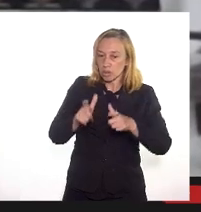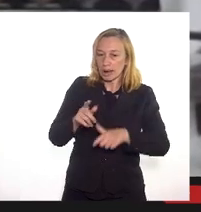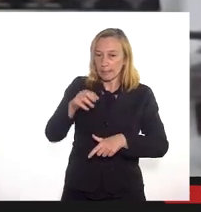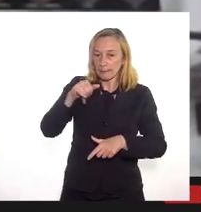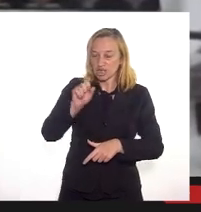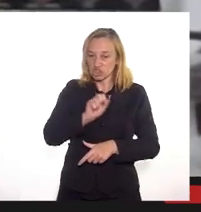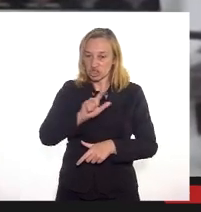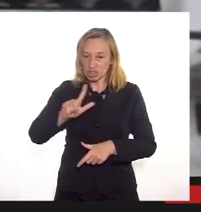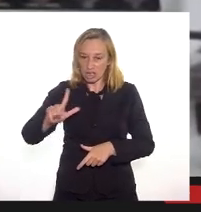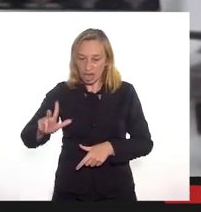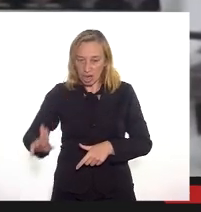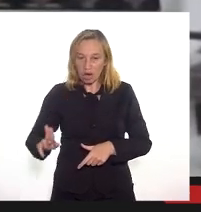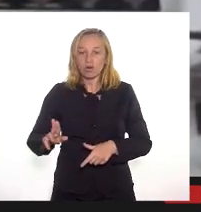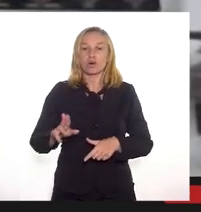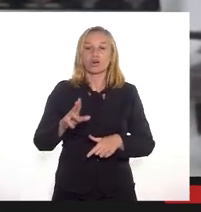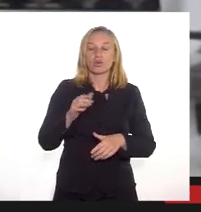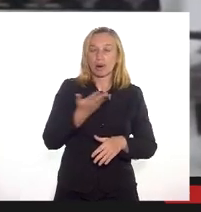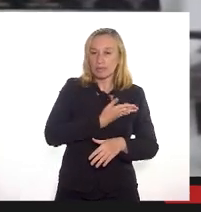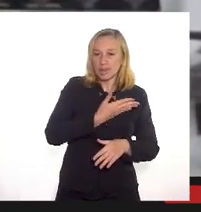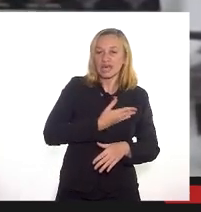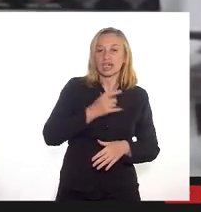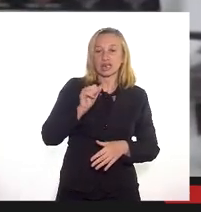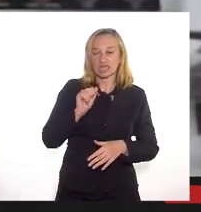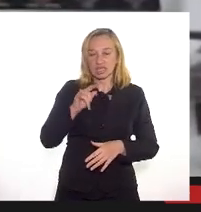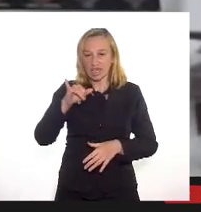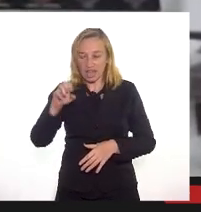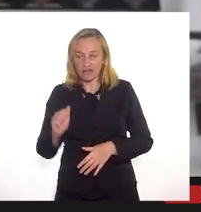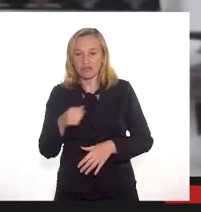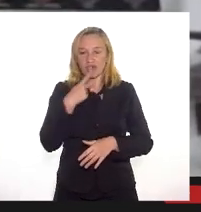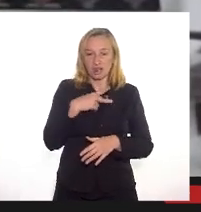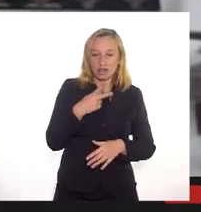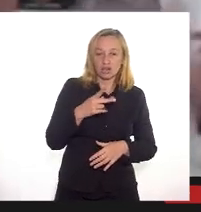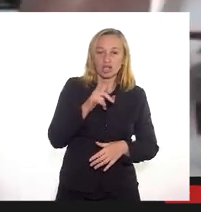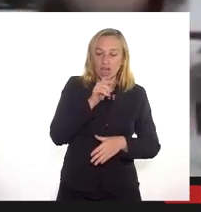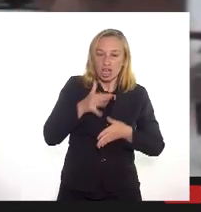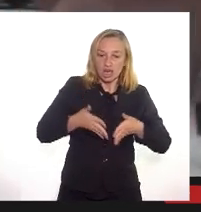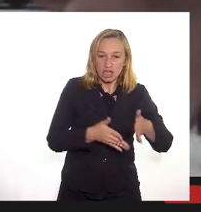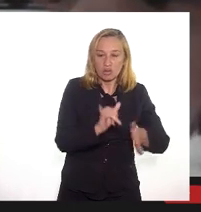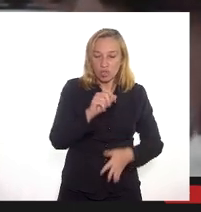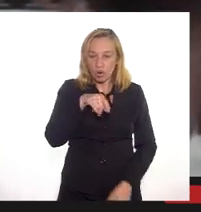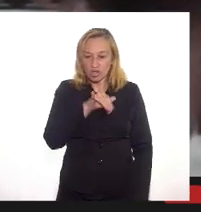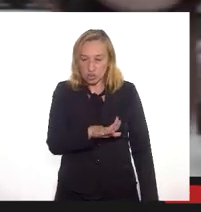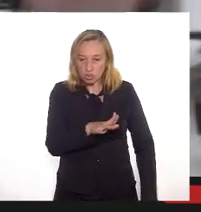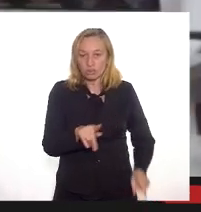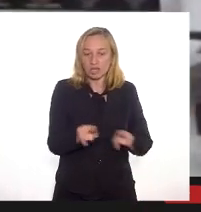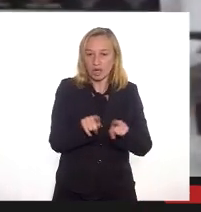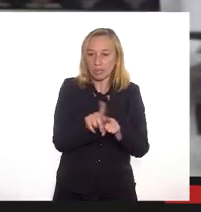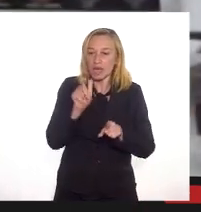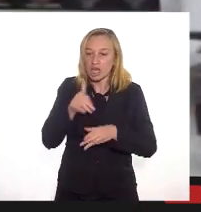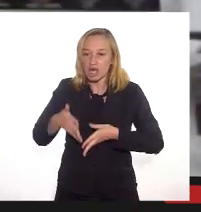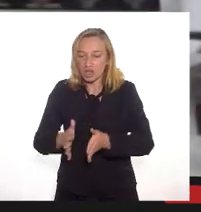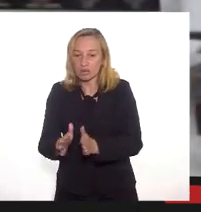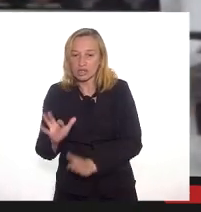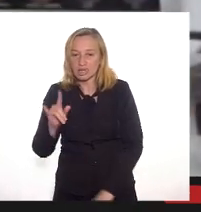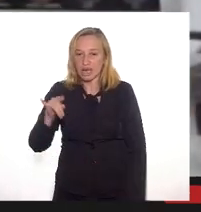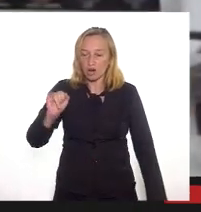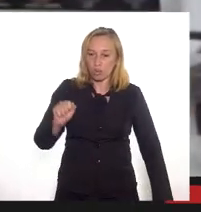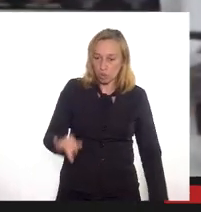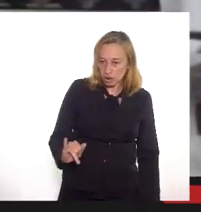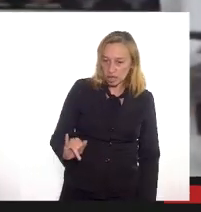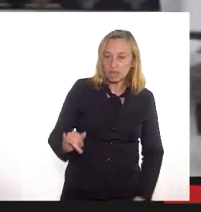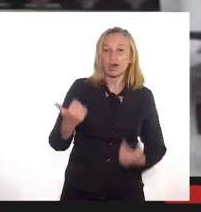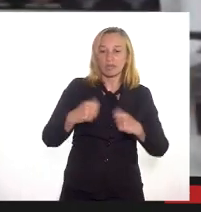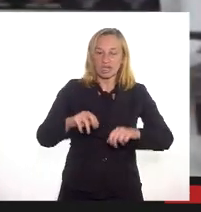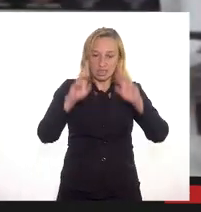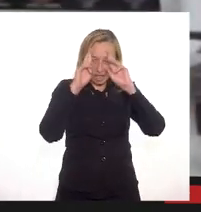amiga Isabel do INEA deixou bem claro tanto do Rio Iguaçu tanto do Rio Saiapuí toda a faixa marginal a FMP tem que